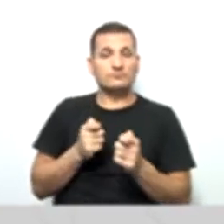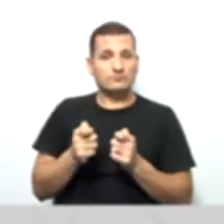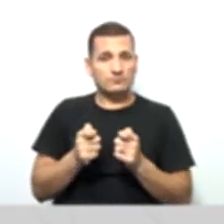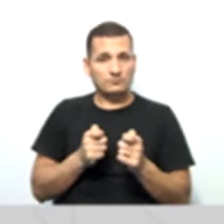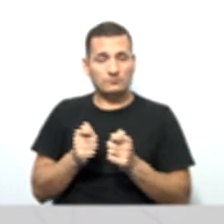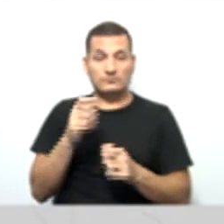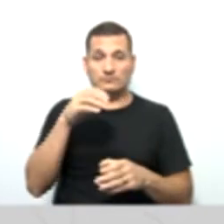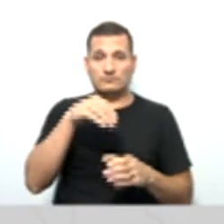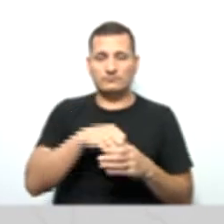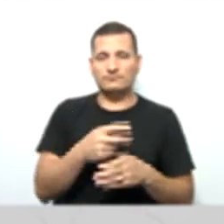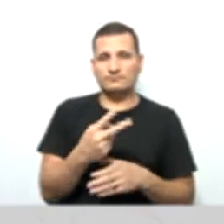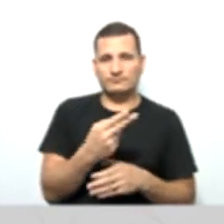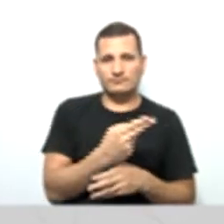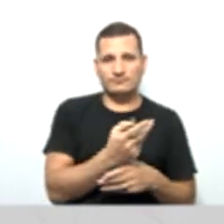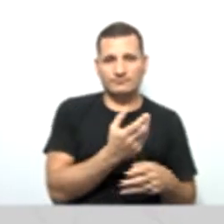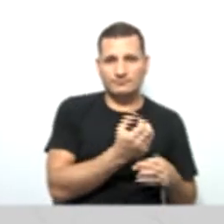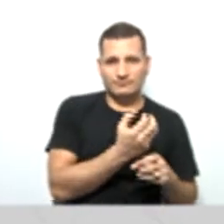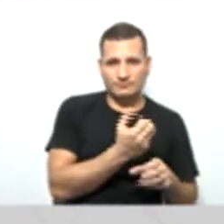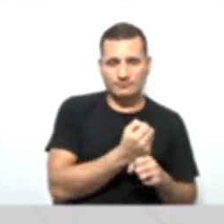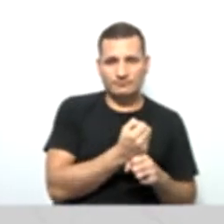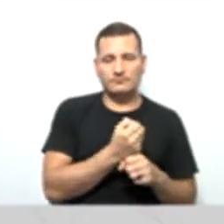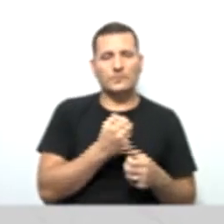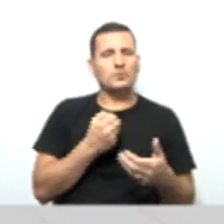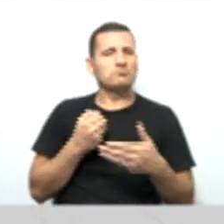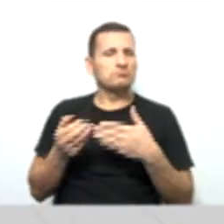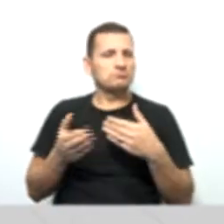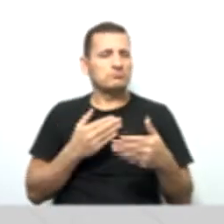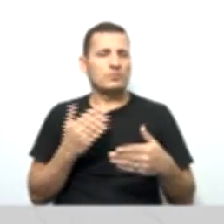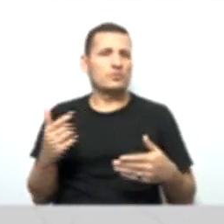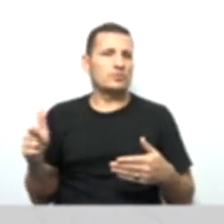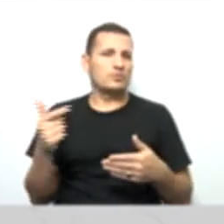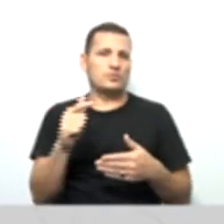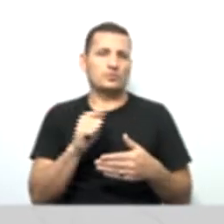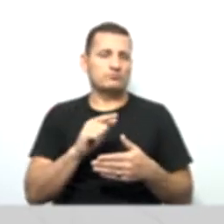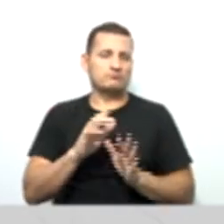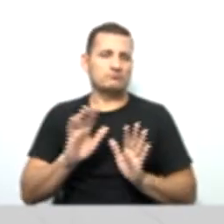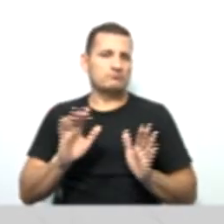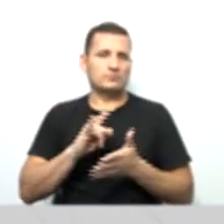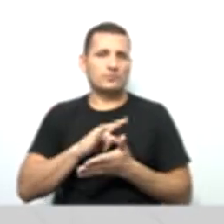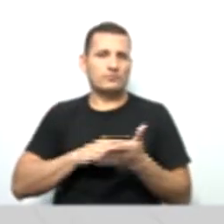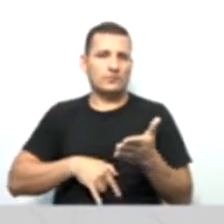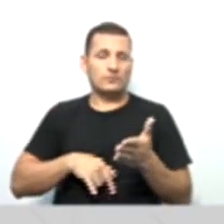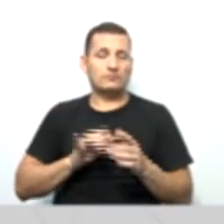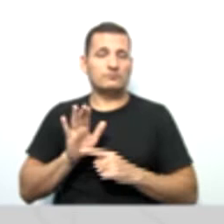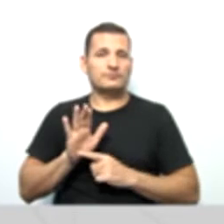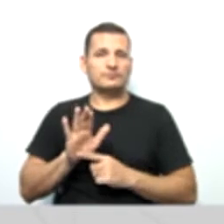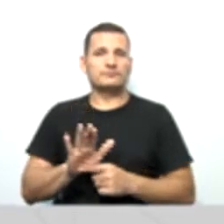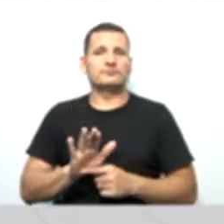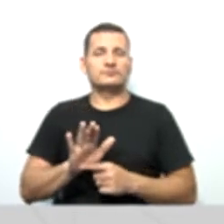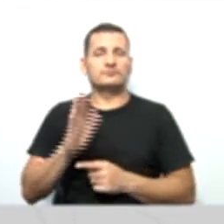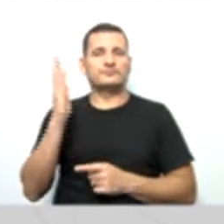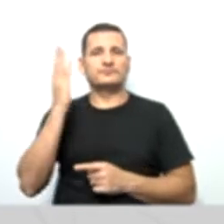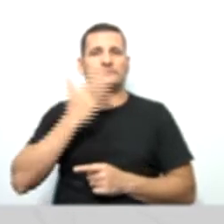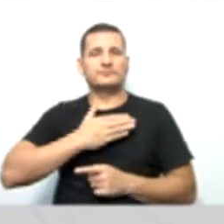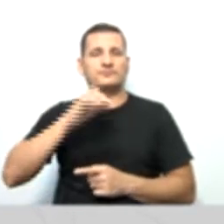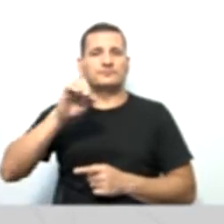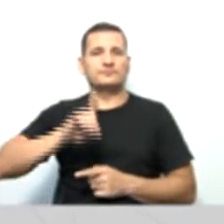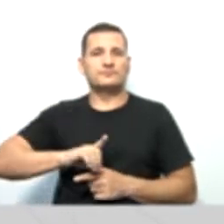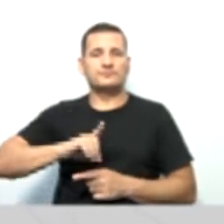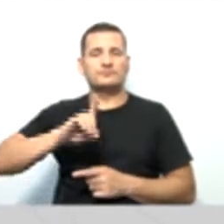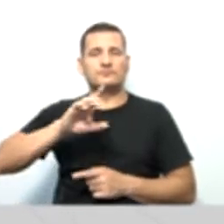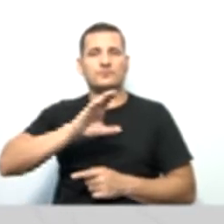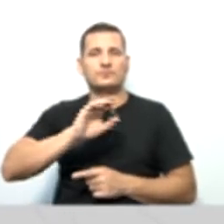tesouraria, bem como qualquer outro instrumento legal que representem o direito da cooperativa de receber